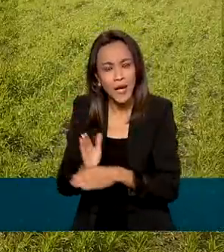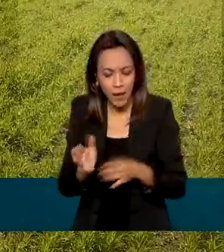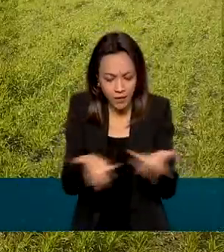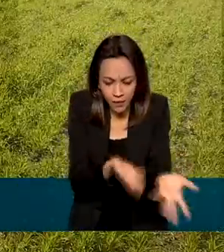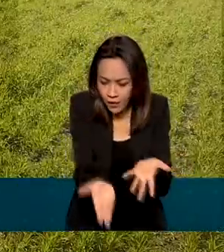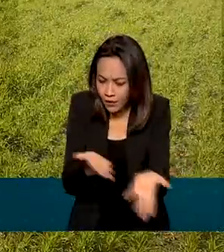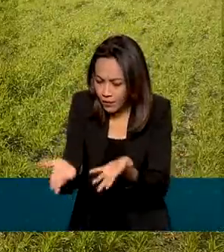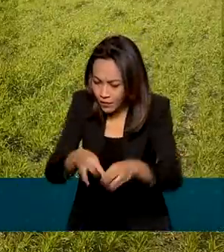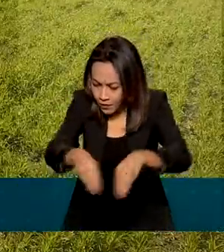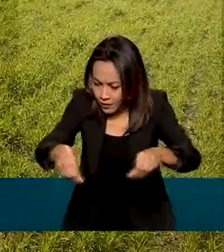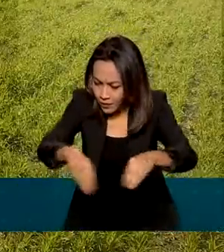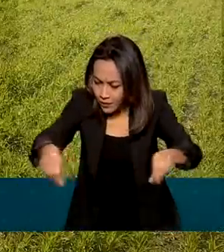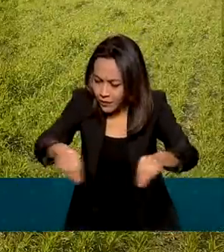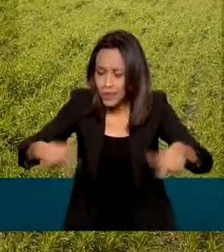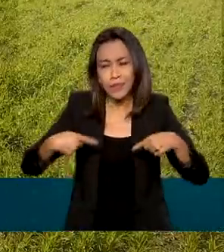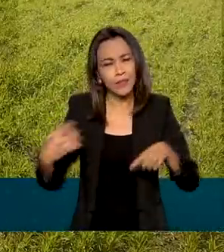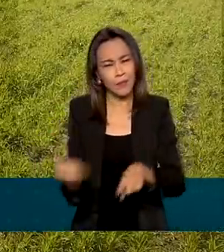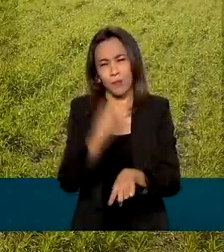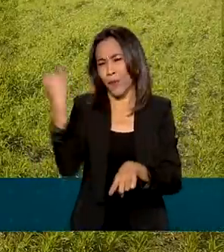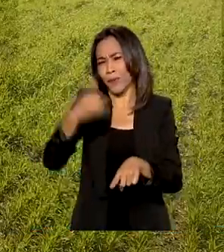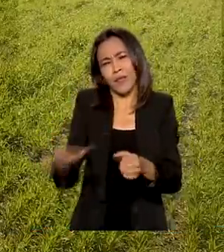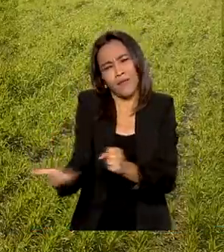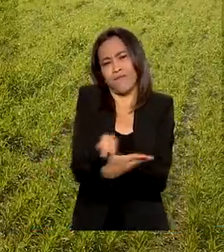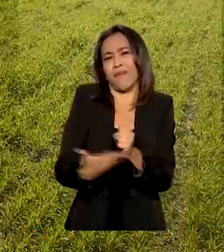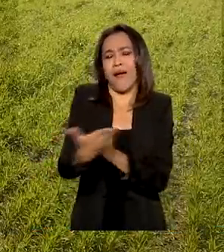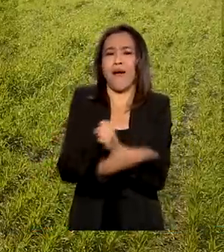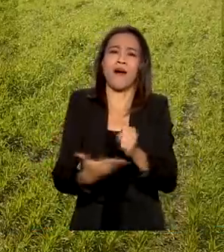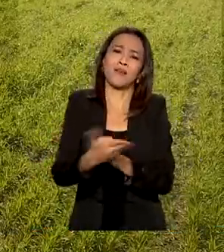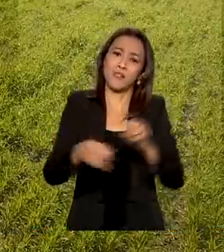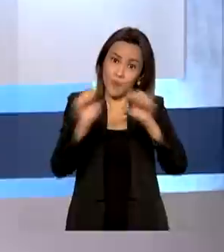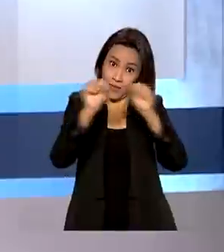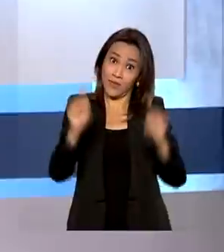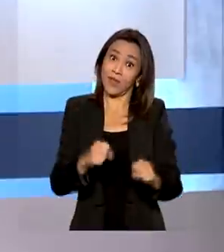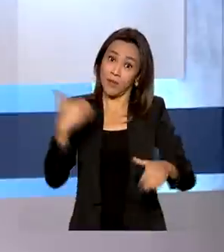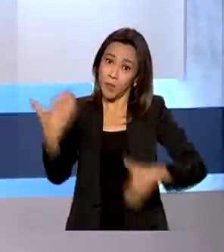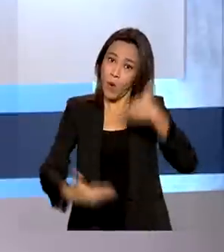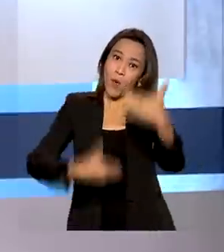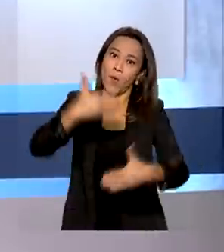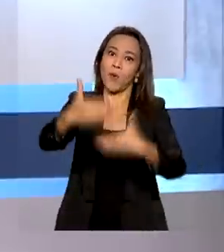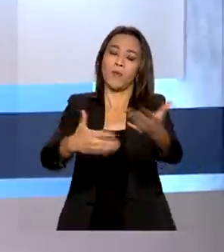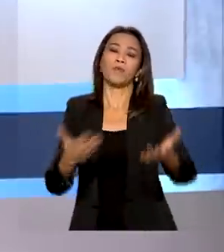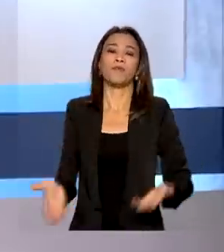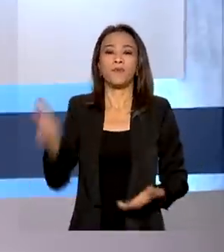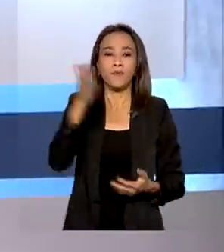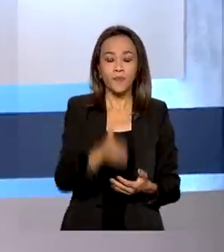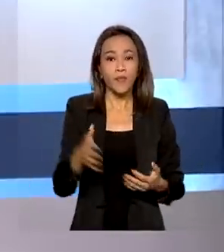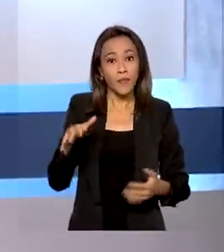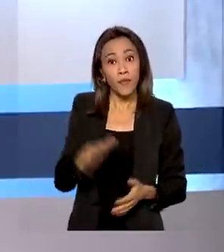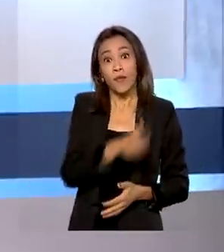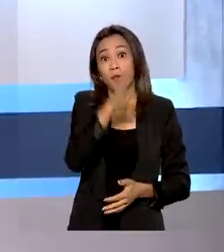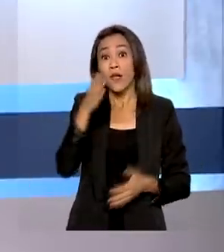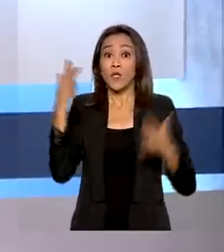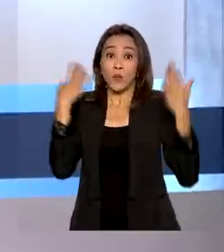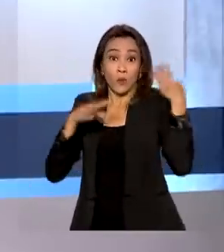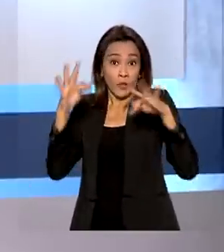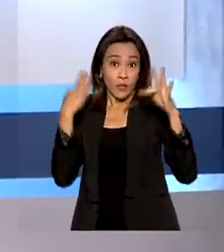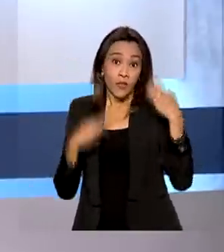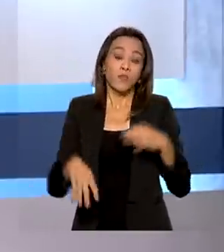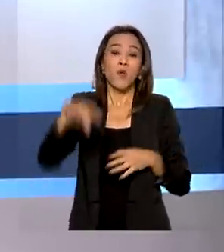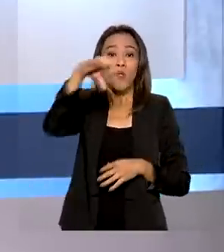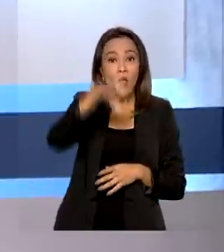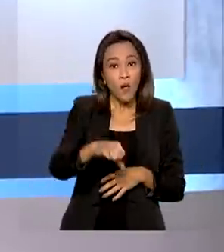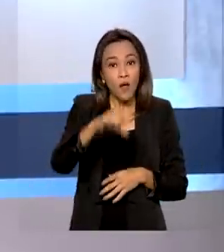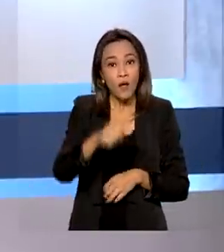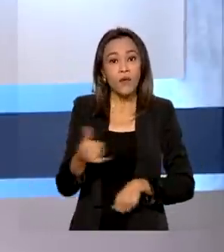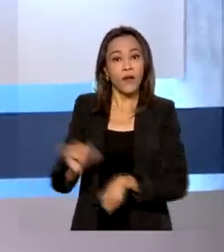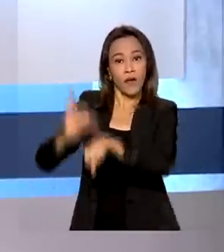é de grande relevância, pois o solo é a base de um sistema produtivo. No turismo, nove capitais de cinco regiões